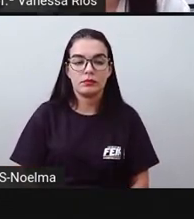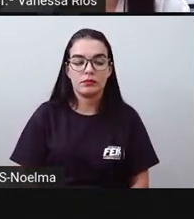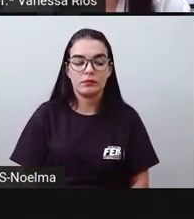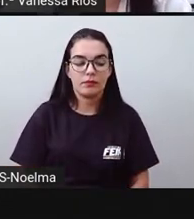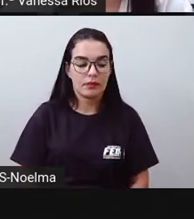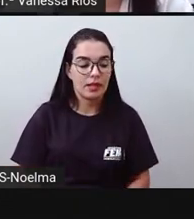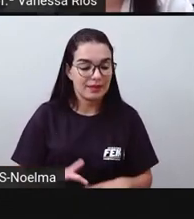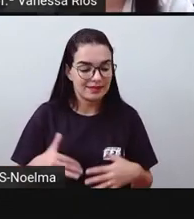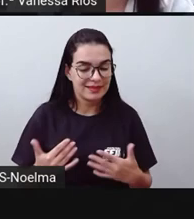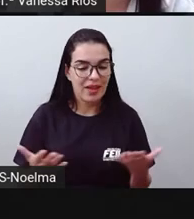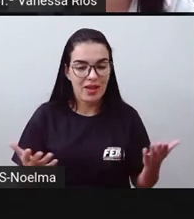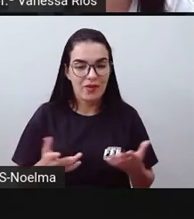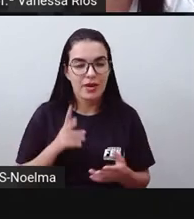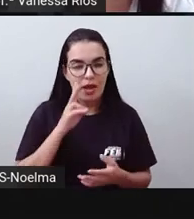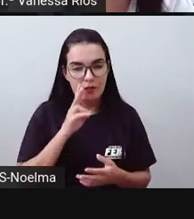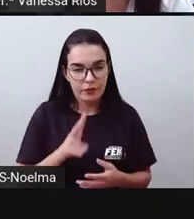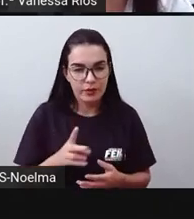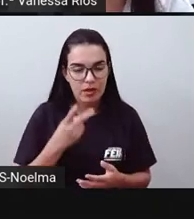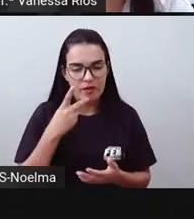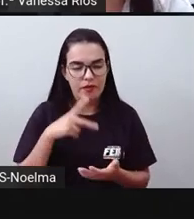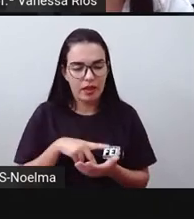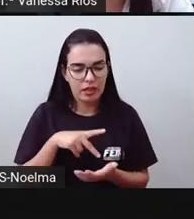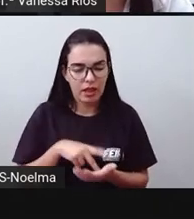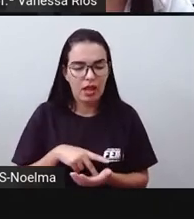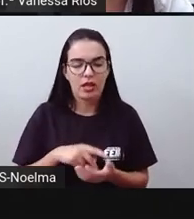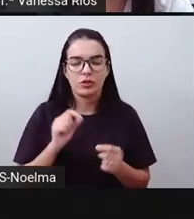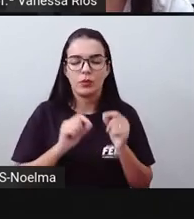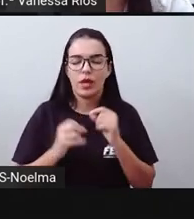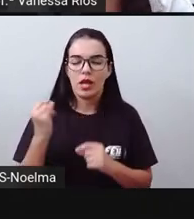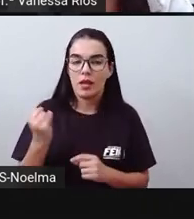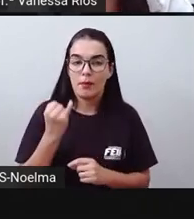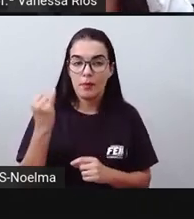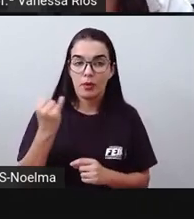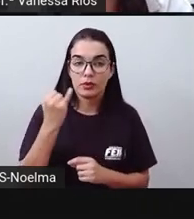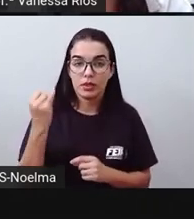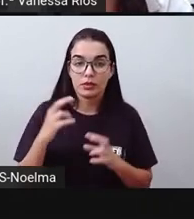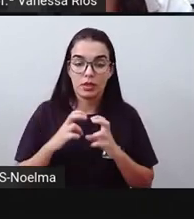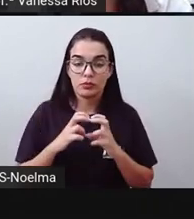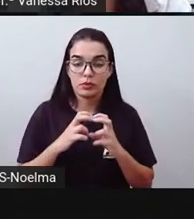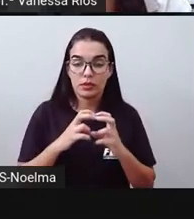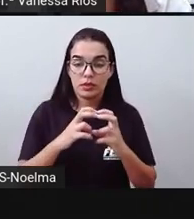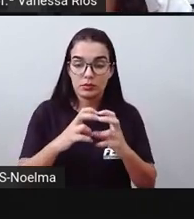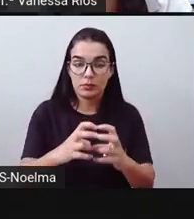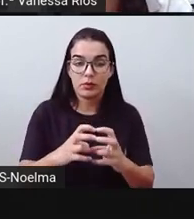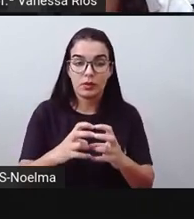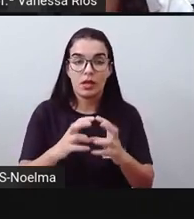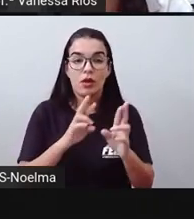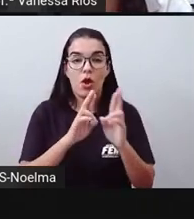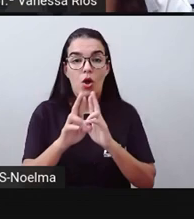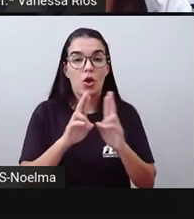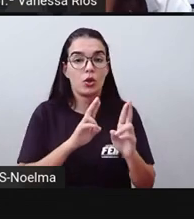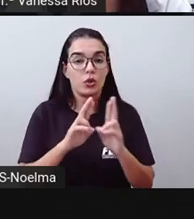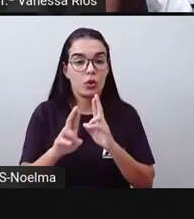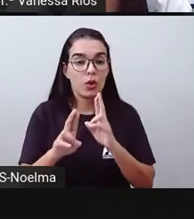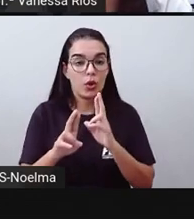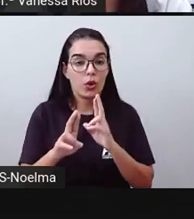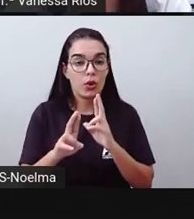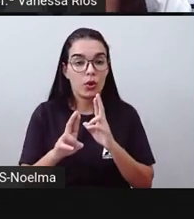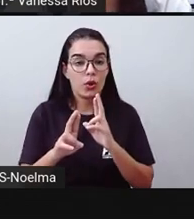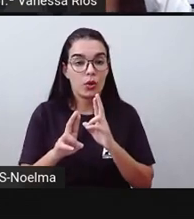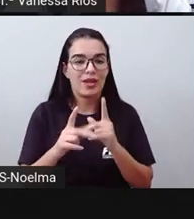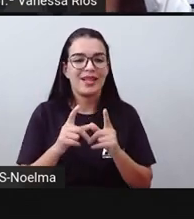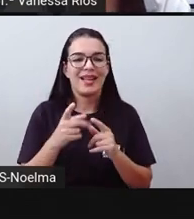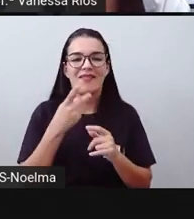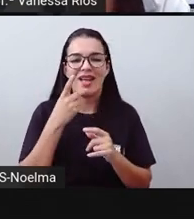E aí, observando esta realidade, essa importância que o transporte rodoviário, a própria fala do ferroviário